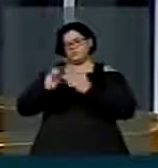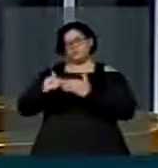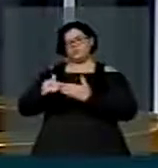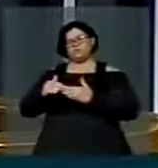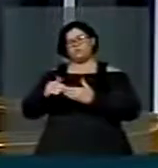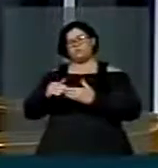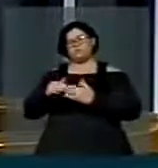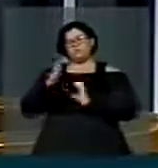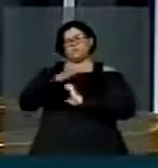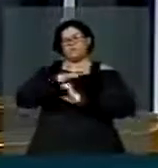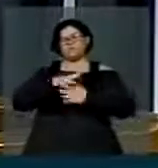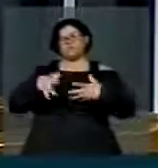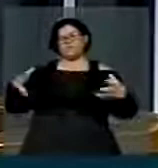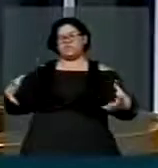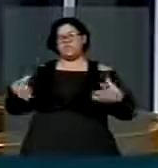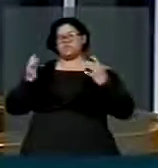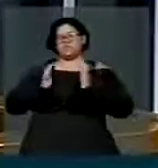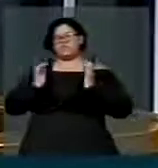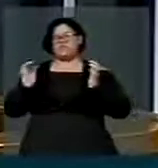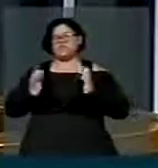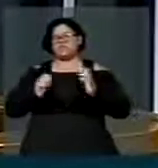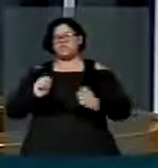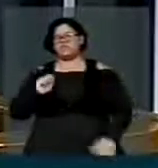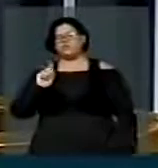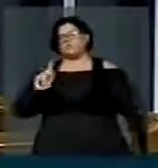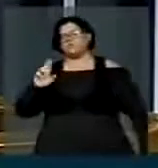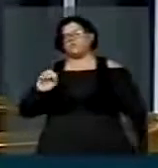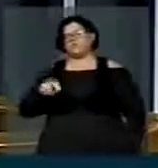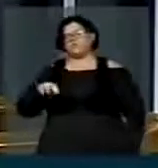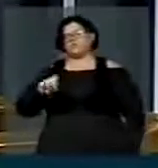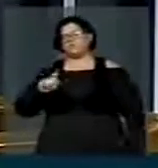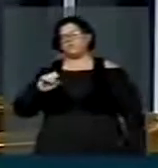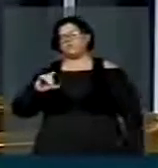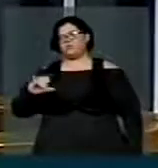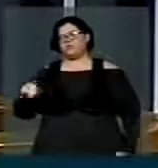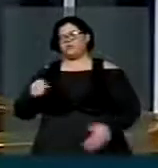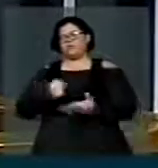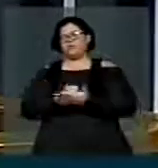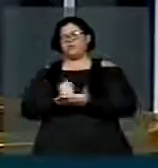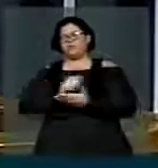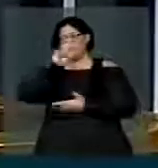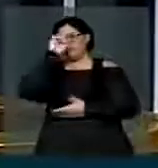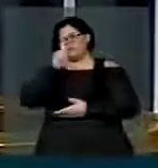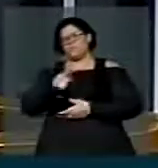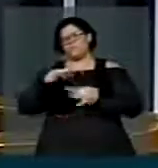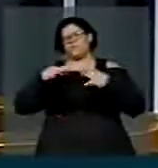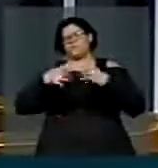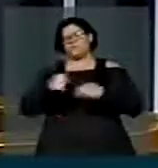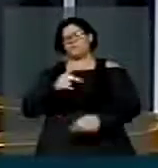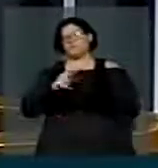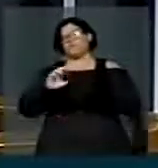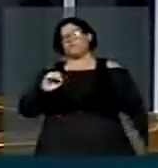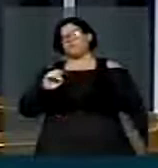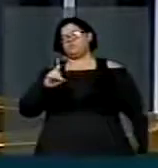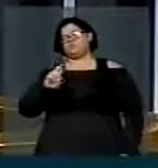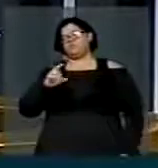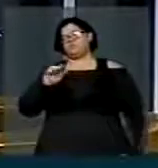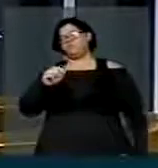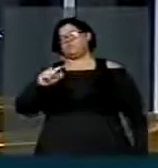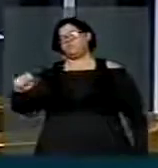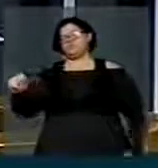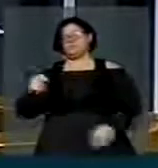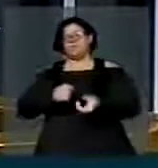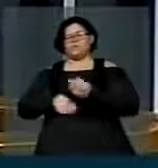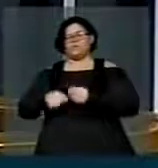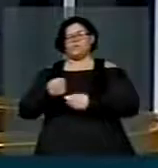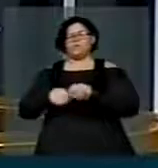multinacionais do agronegócio que controlam toda a produção, a distribuição, a comercialização